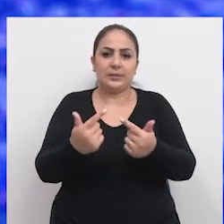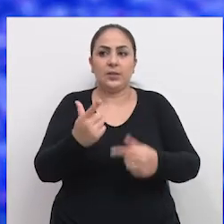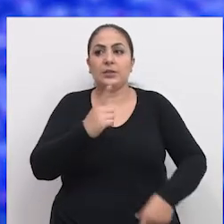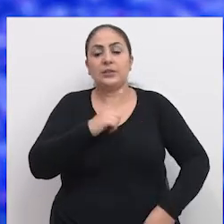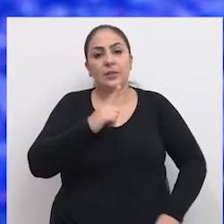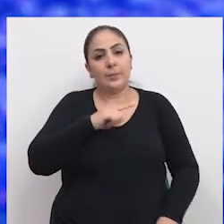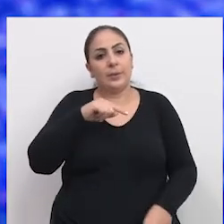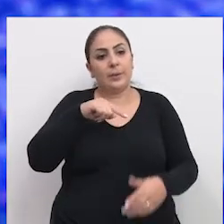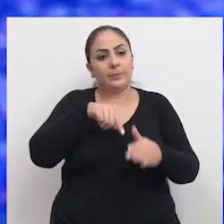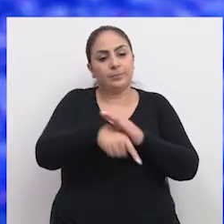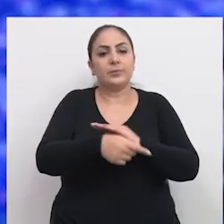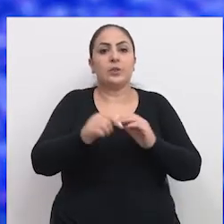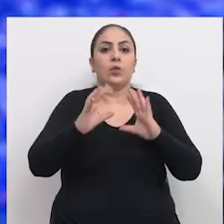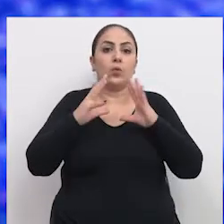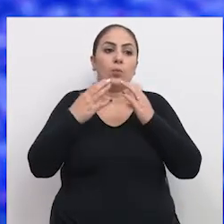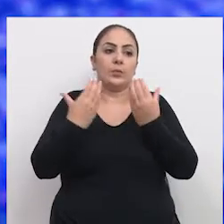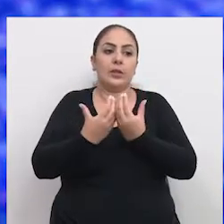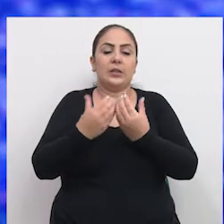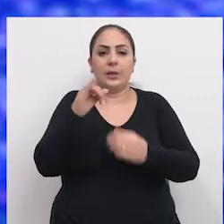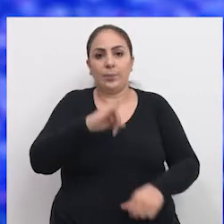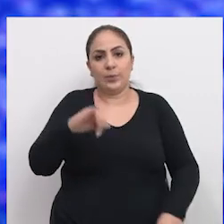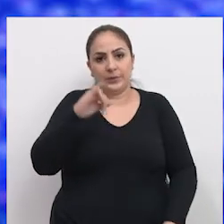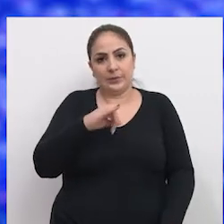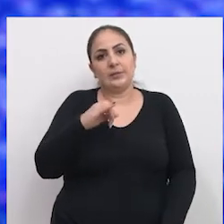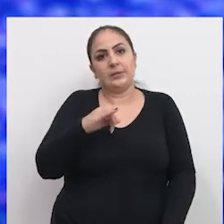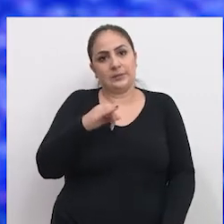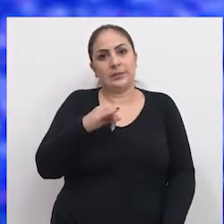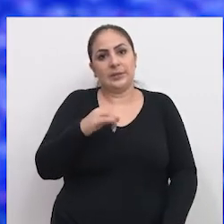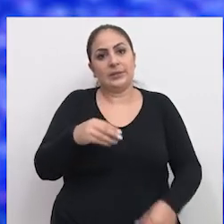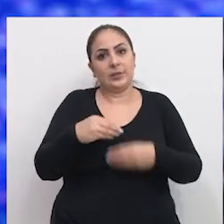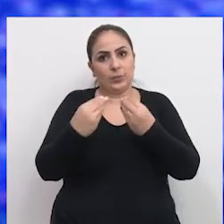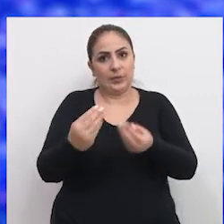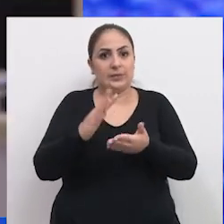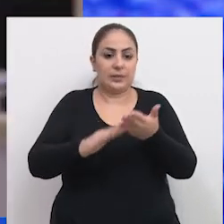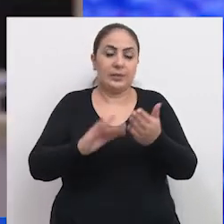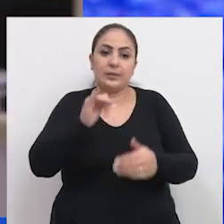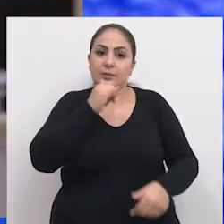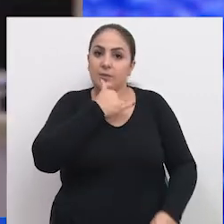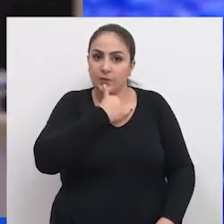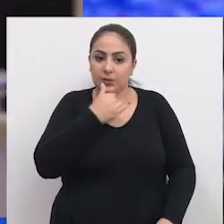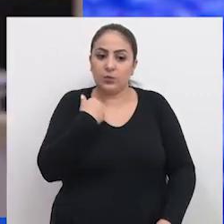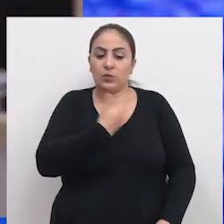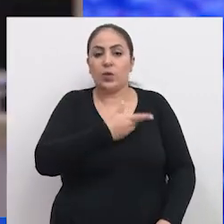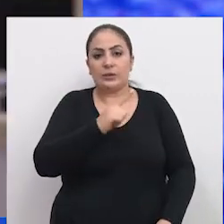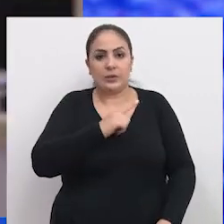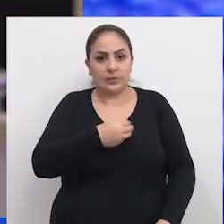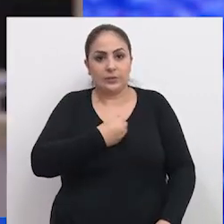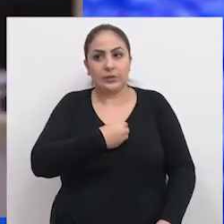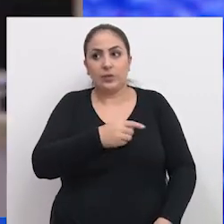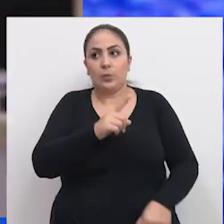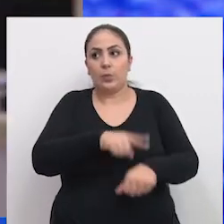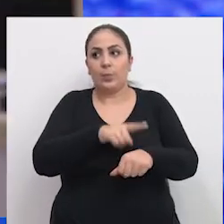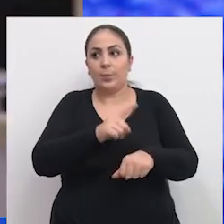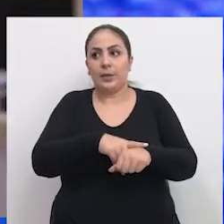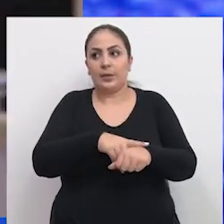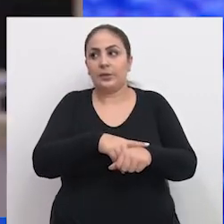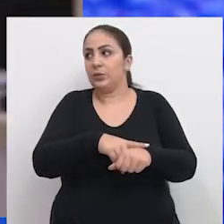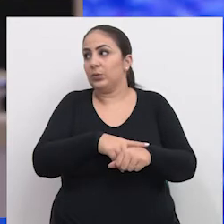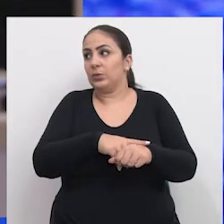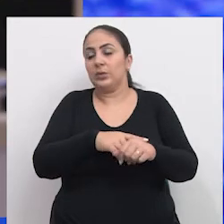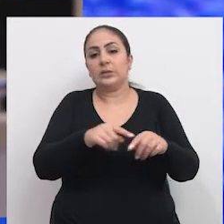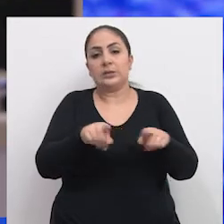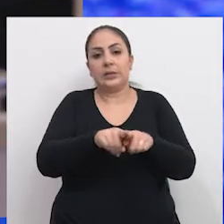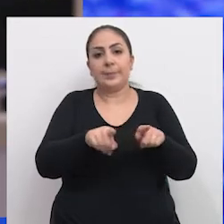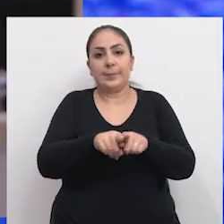ações e difundir a toda a comunidade a importância do tema da doação de sangue. Infelizmente, estamos passando por um momento totalmente